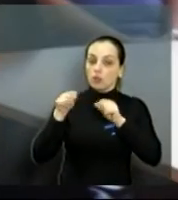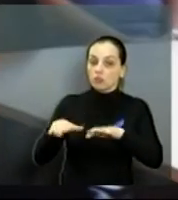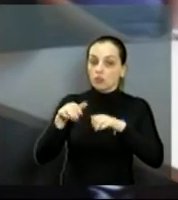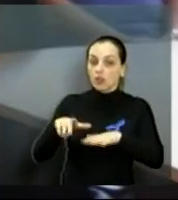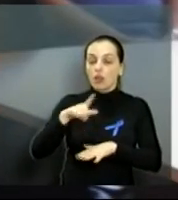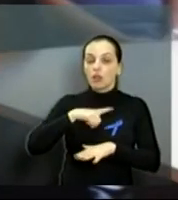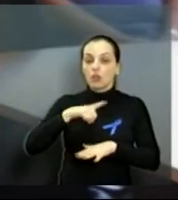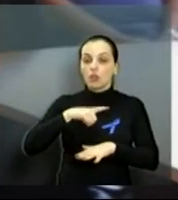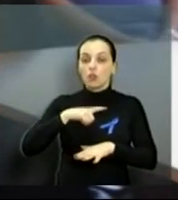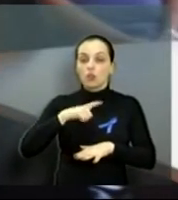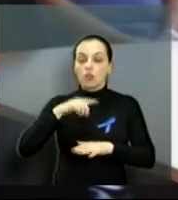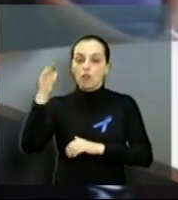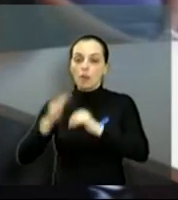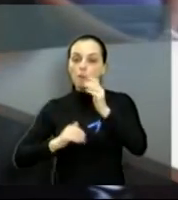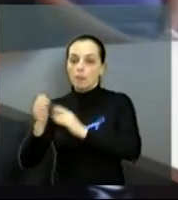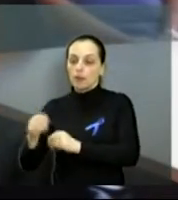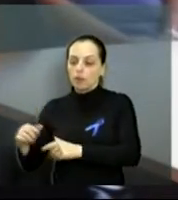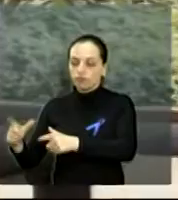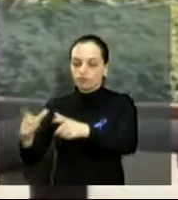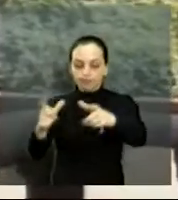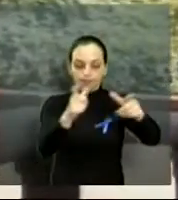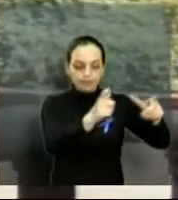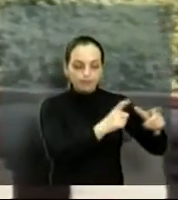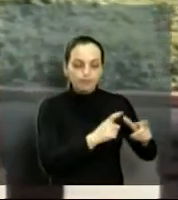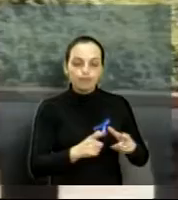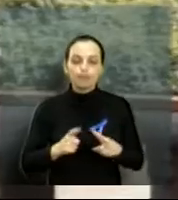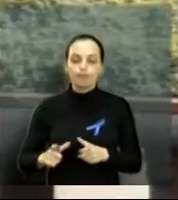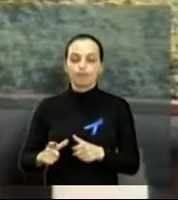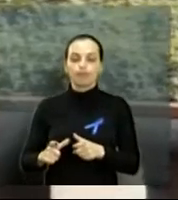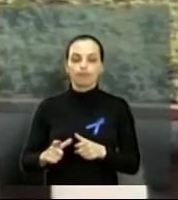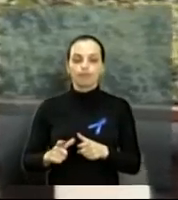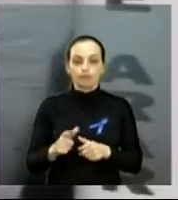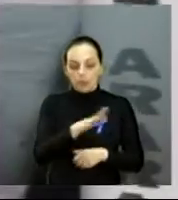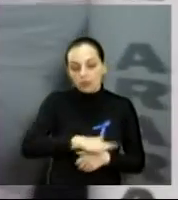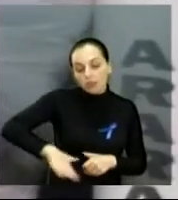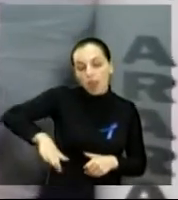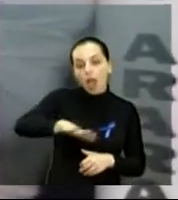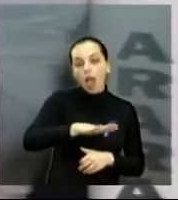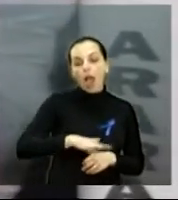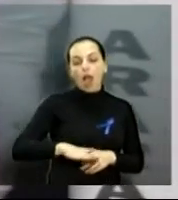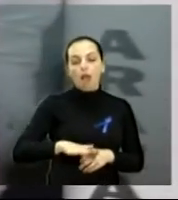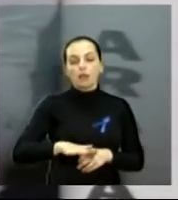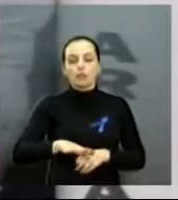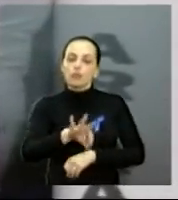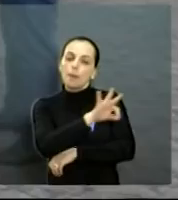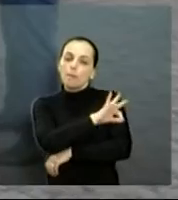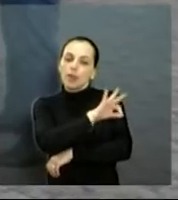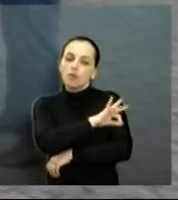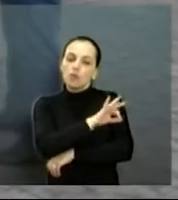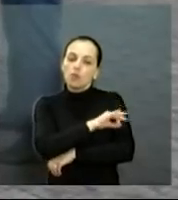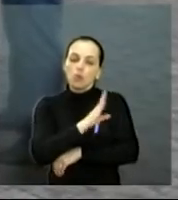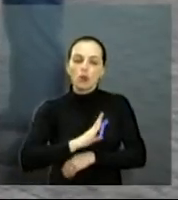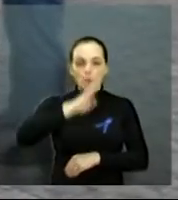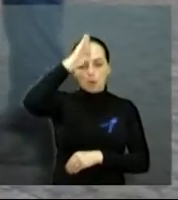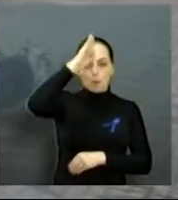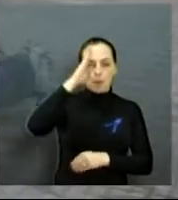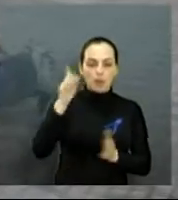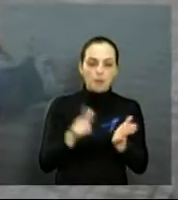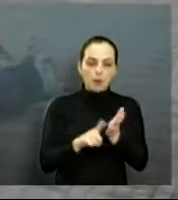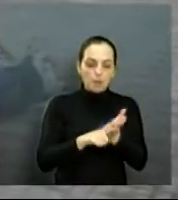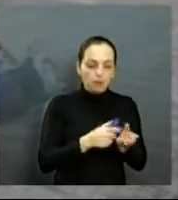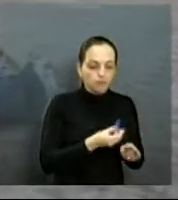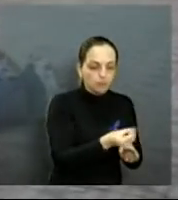contou com ações em diversos pontos da cidade. No passo municipal, bombeiros civis distribuíram panfletos e